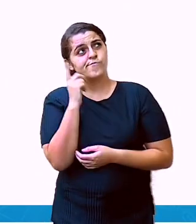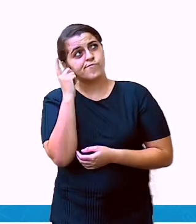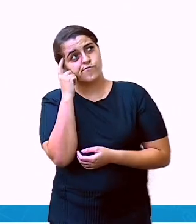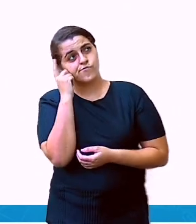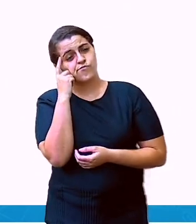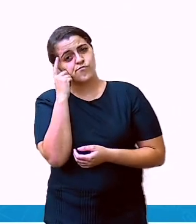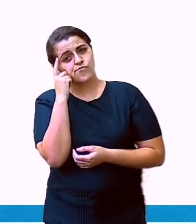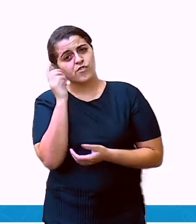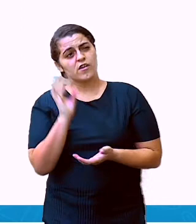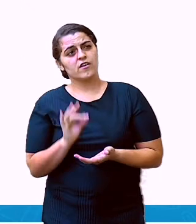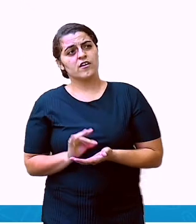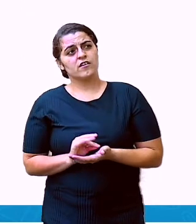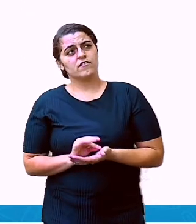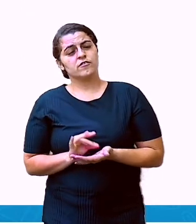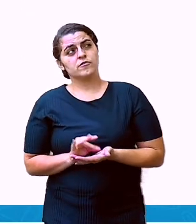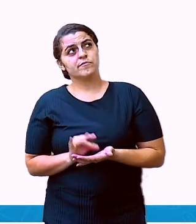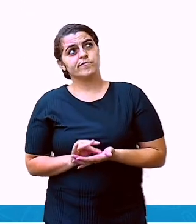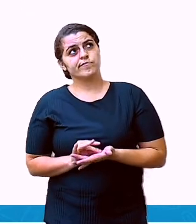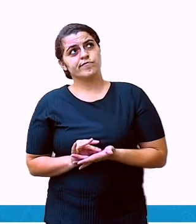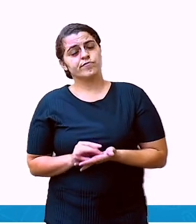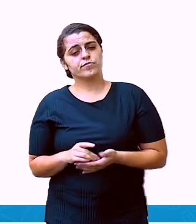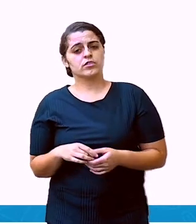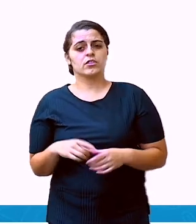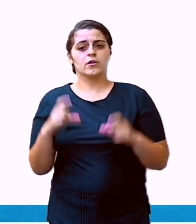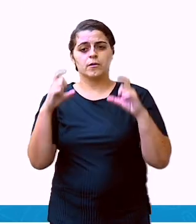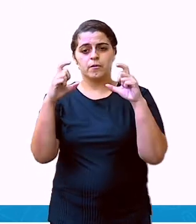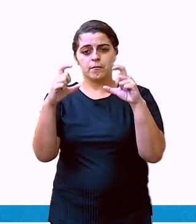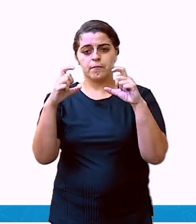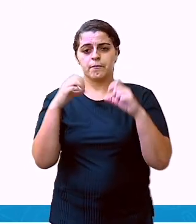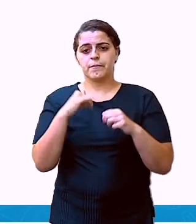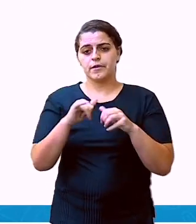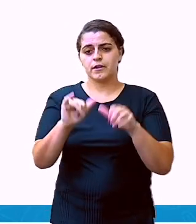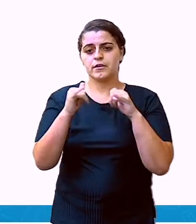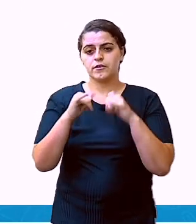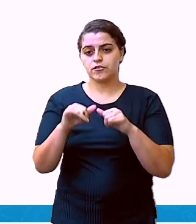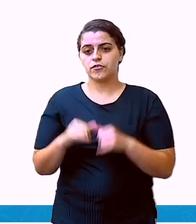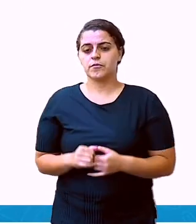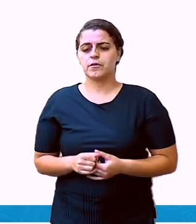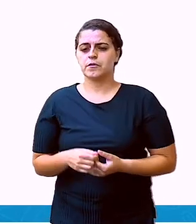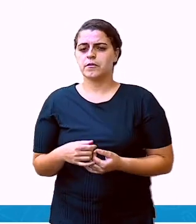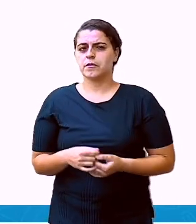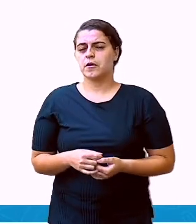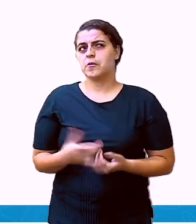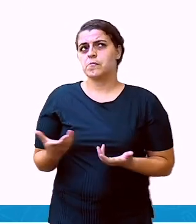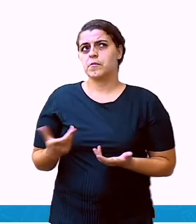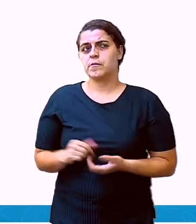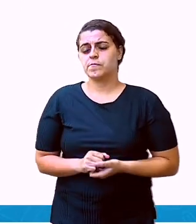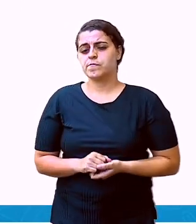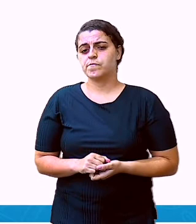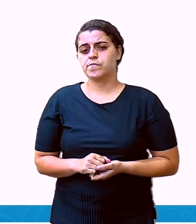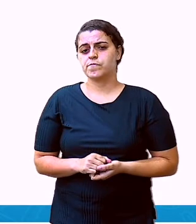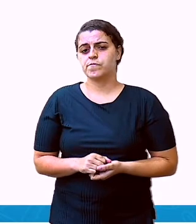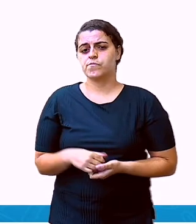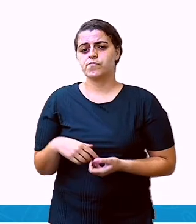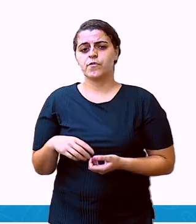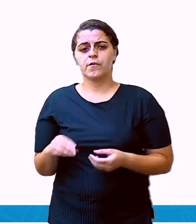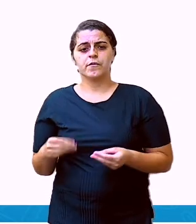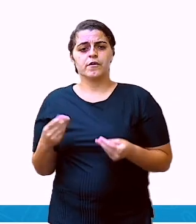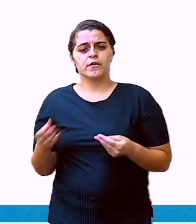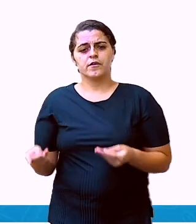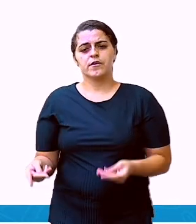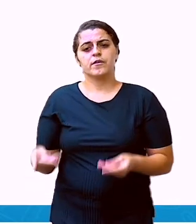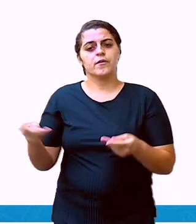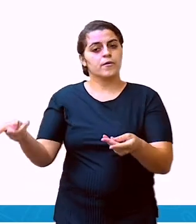você acha que é a correta? O bilhete vai servir para dar recado ou informar algo? Serve para